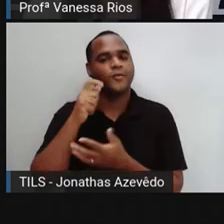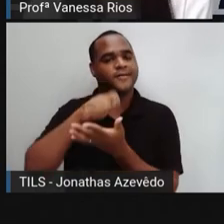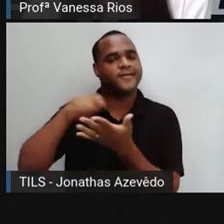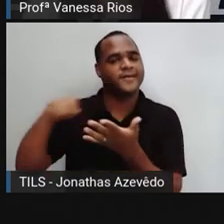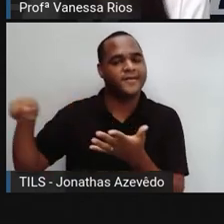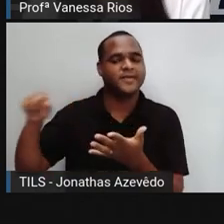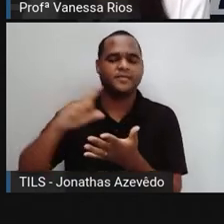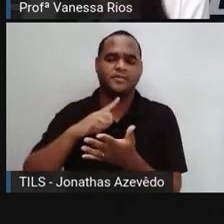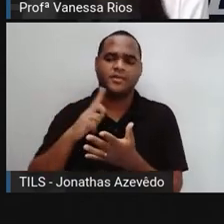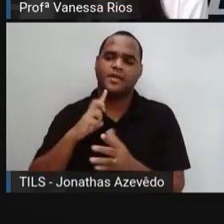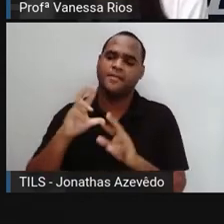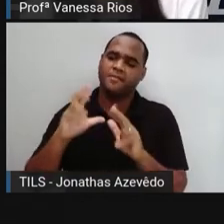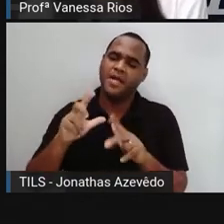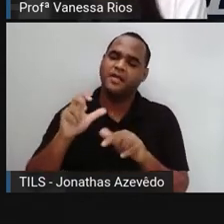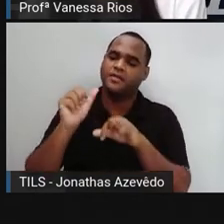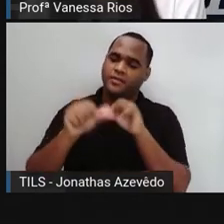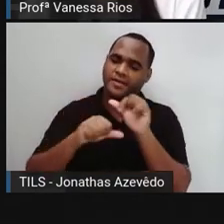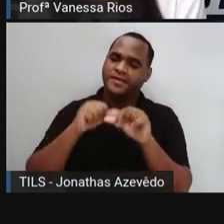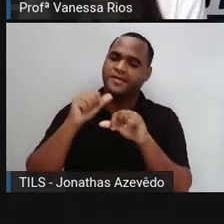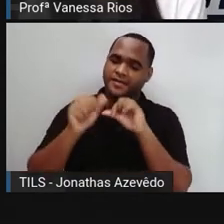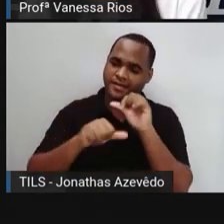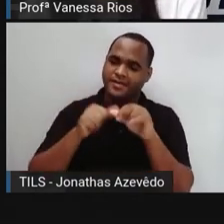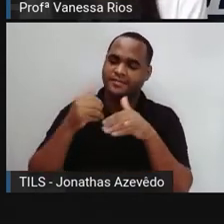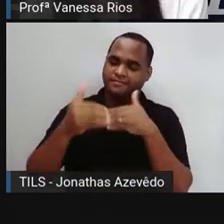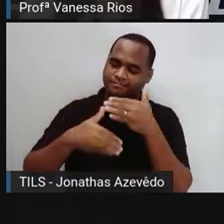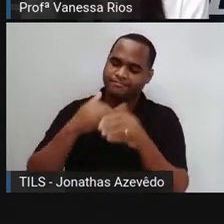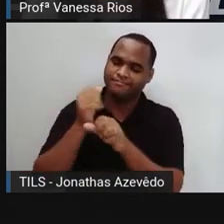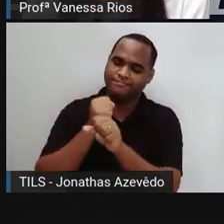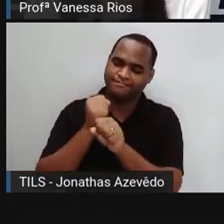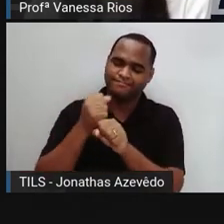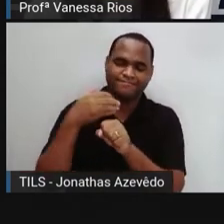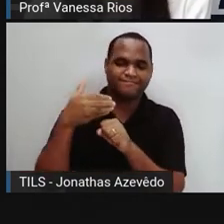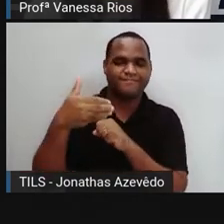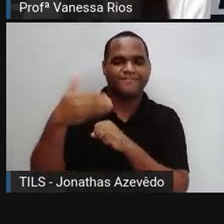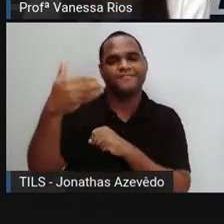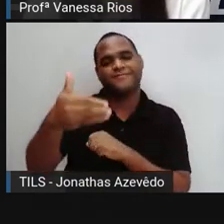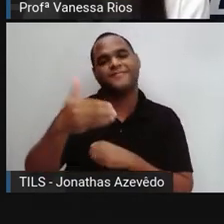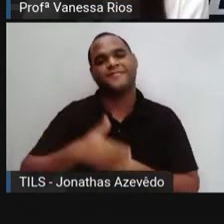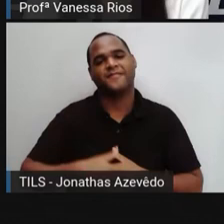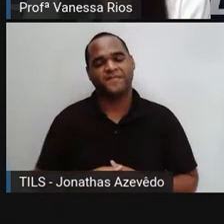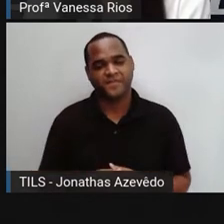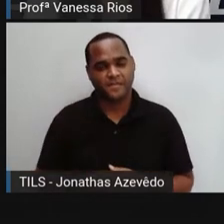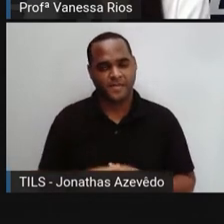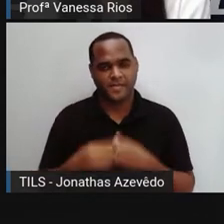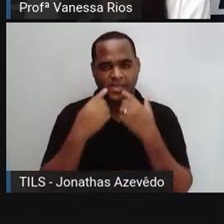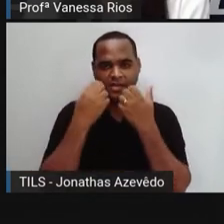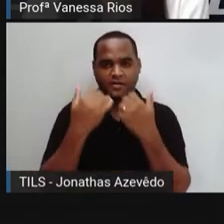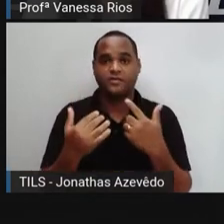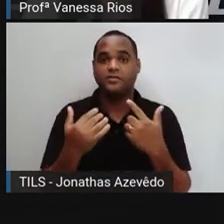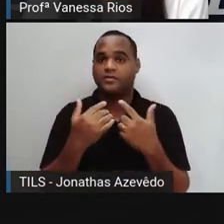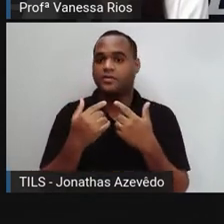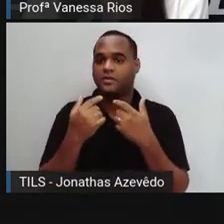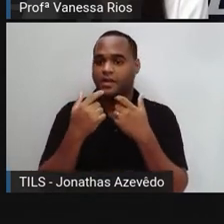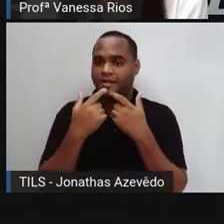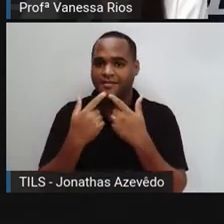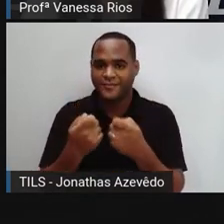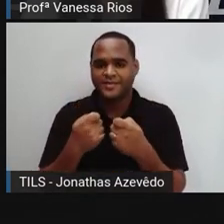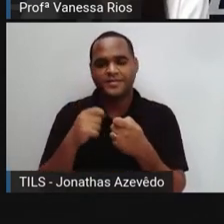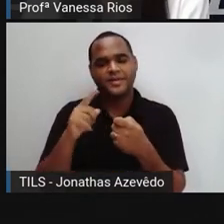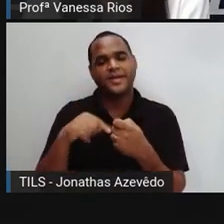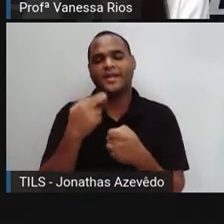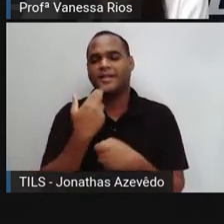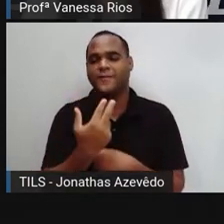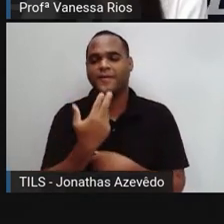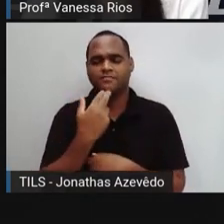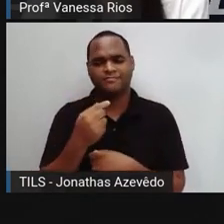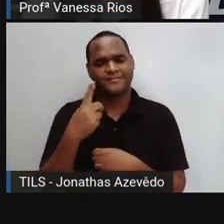vai sendo alterada também com o decorrer do tempo, né? A gente diz aí que a língua é algo vivo, e a forma